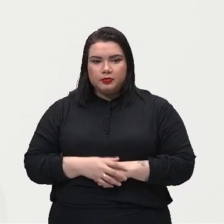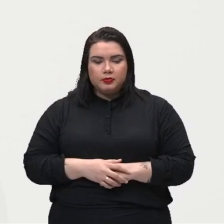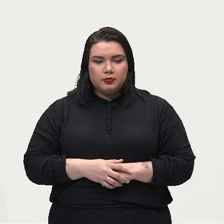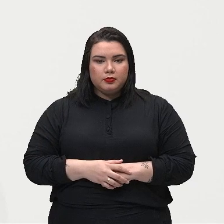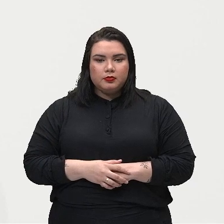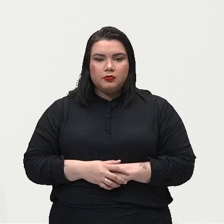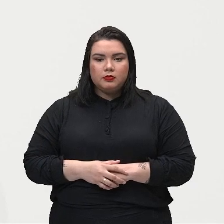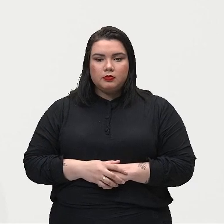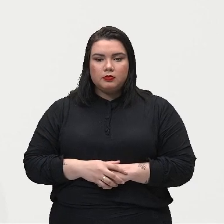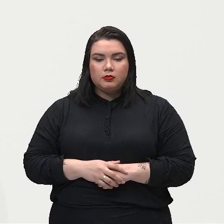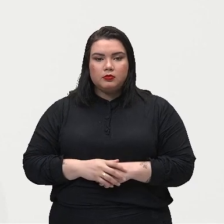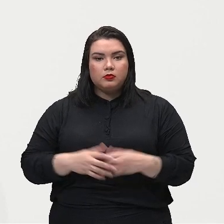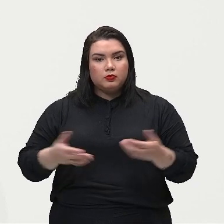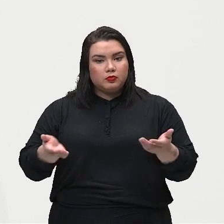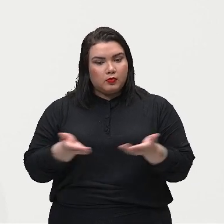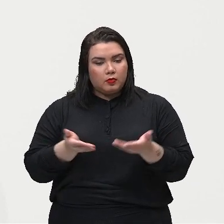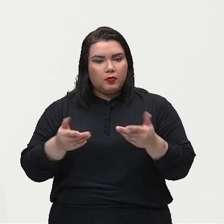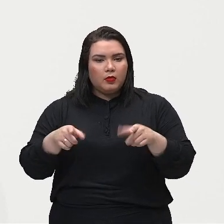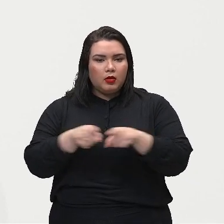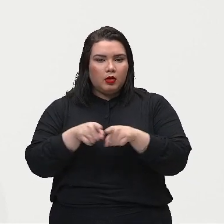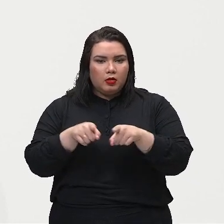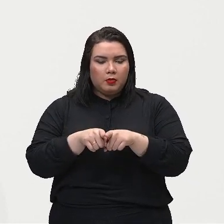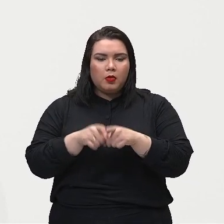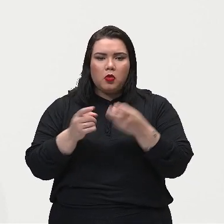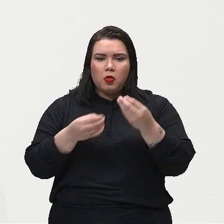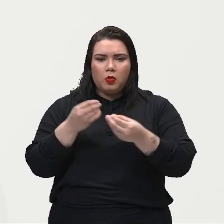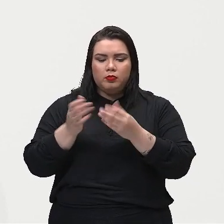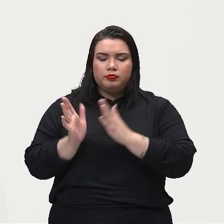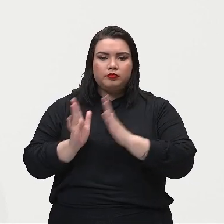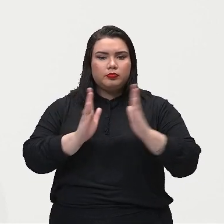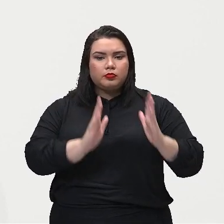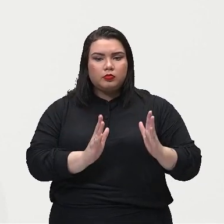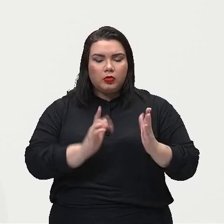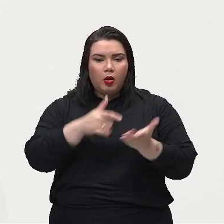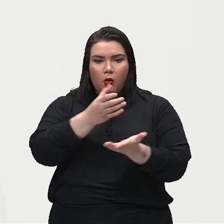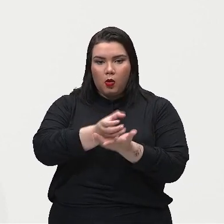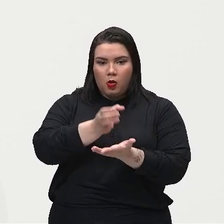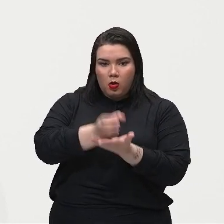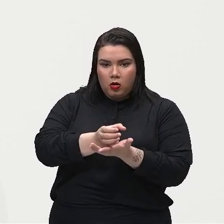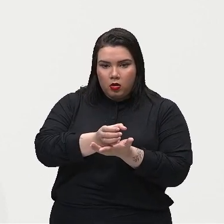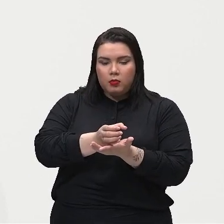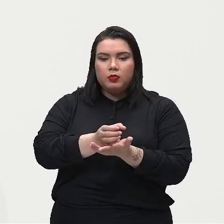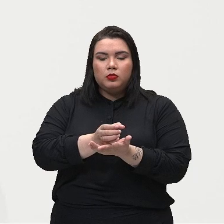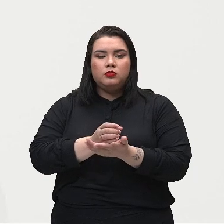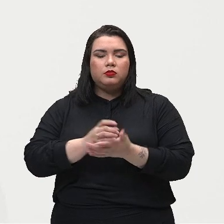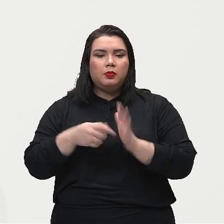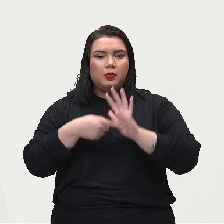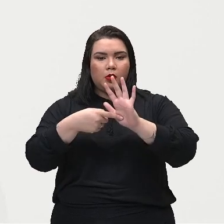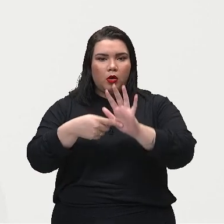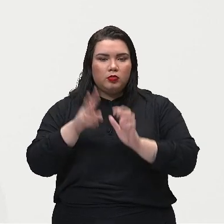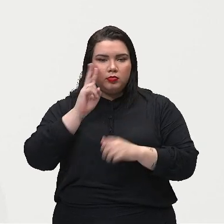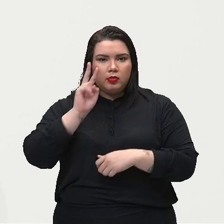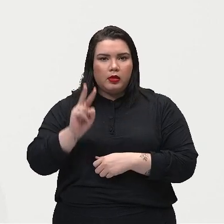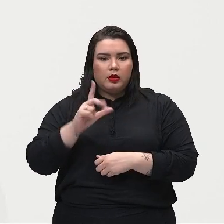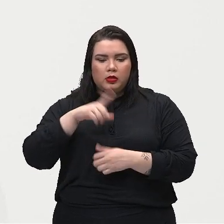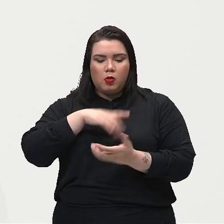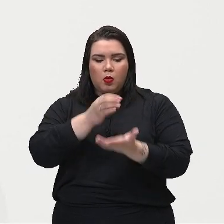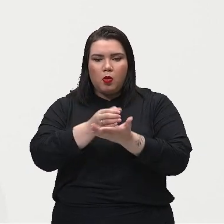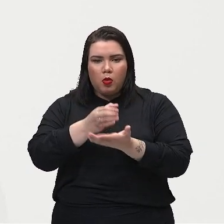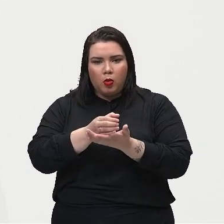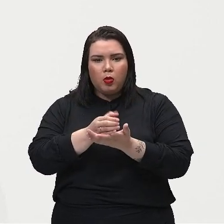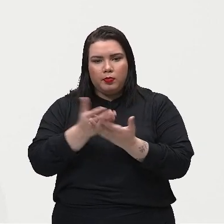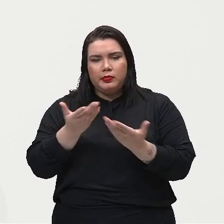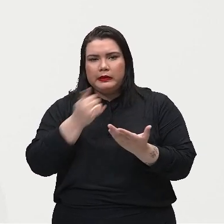E aqui, nesse momento também, olha, o gelo vai transferindo seus átomos gelados de água, ele vai se